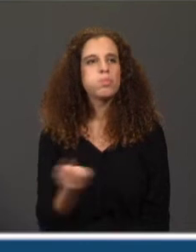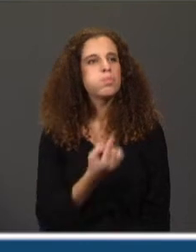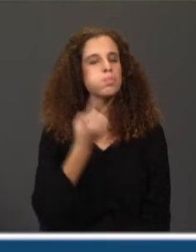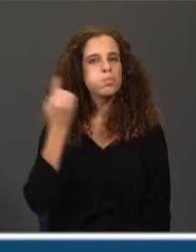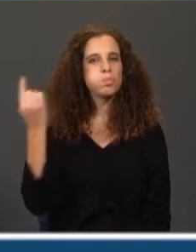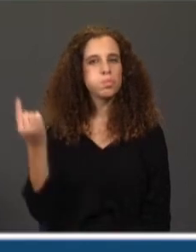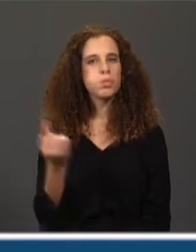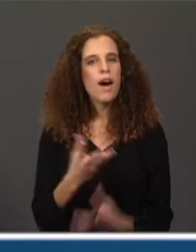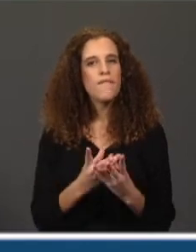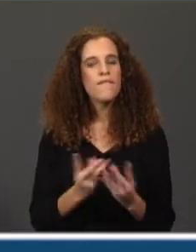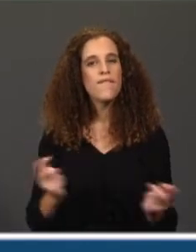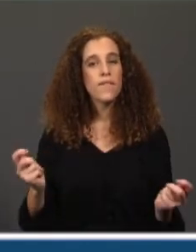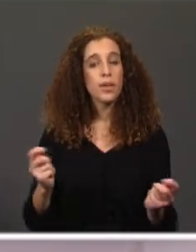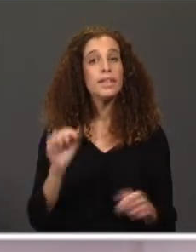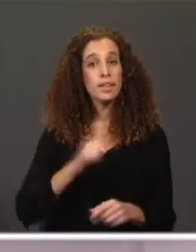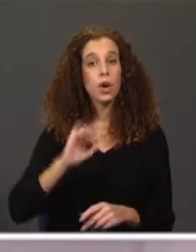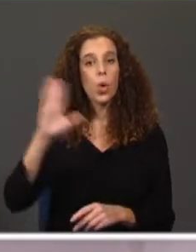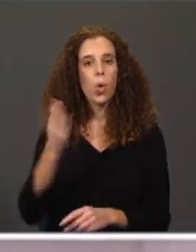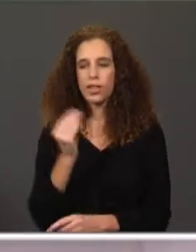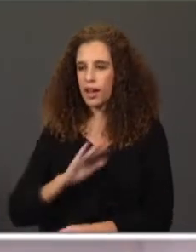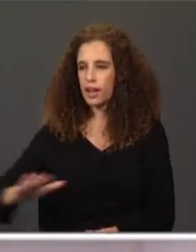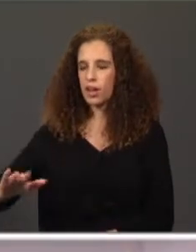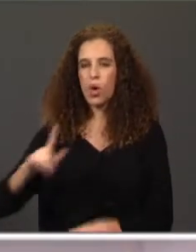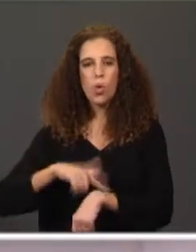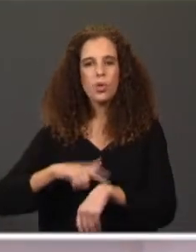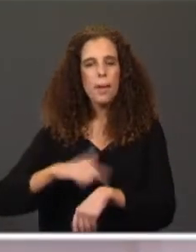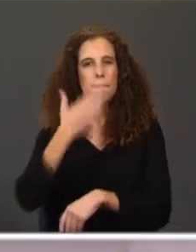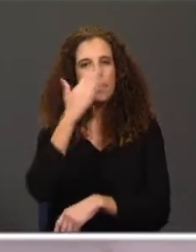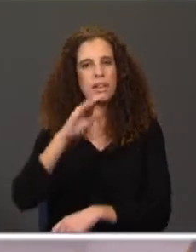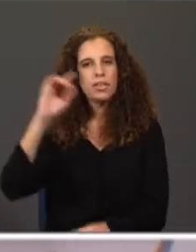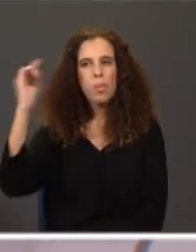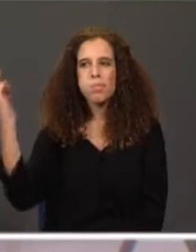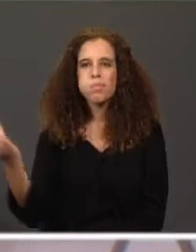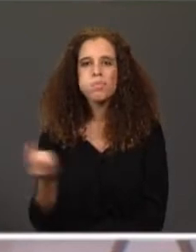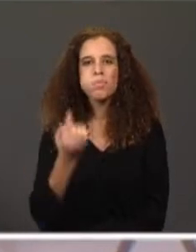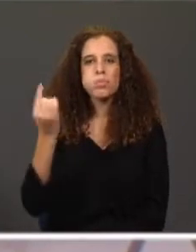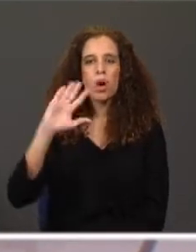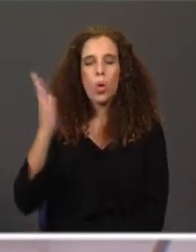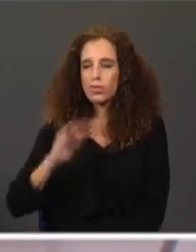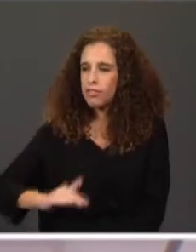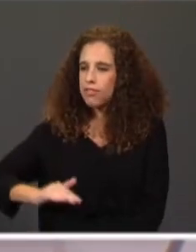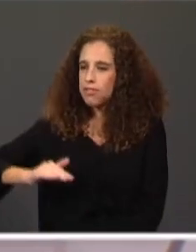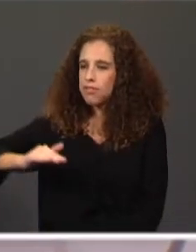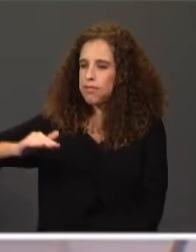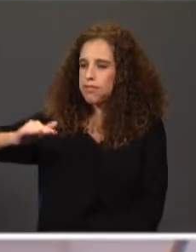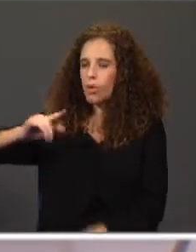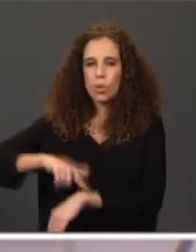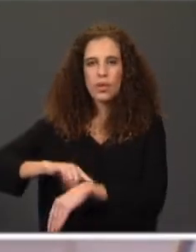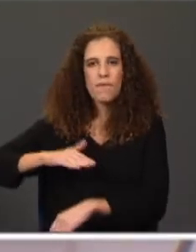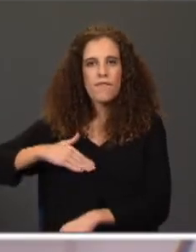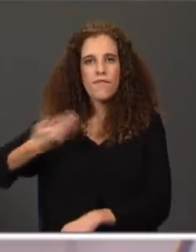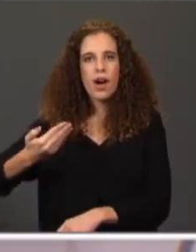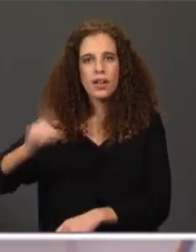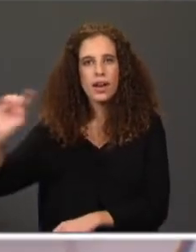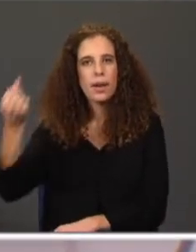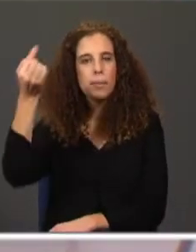Sim, quando somos crianças, o tempo parece que demora muito mais tempo. À medida que vamos crescendo, ele torna-se rápido, passa